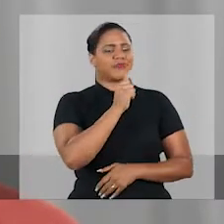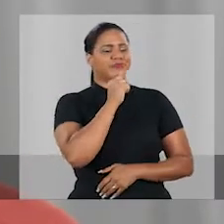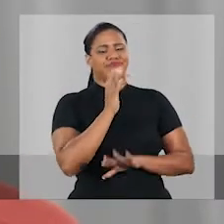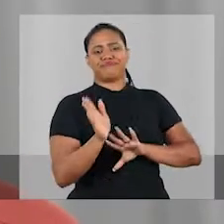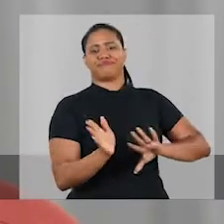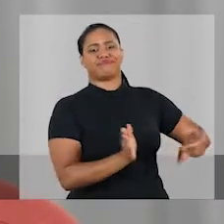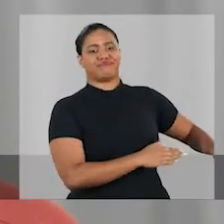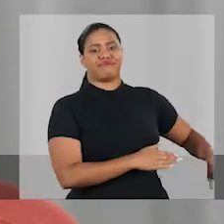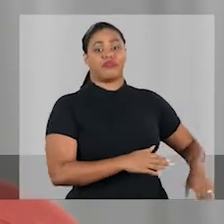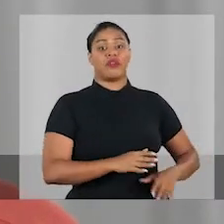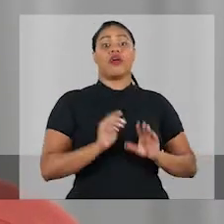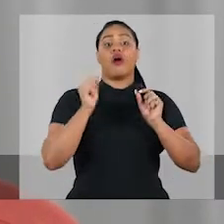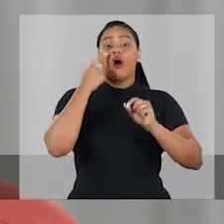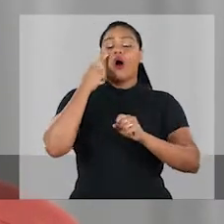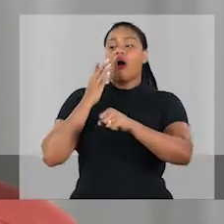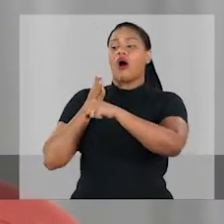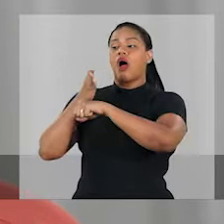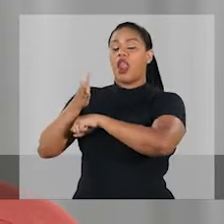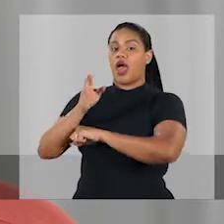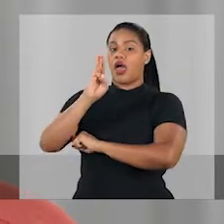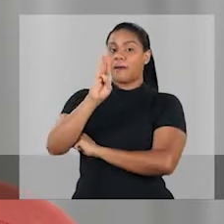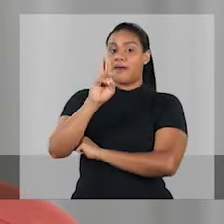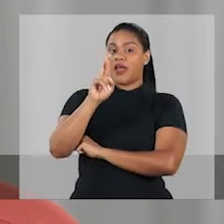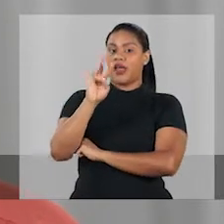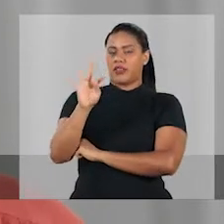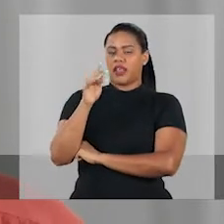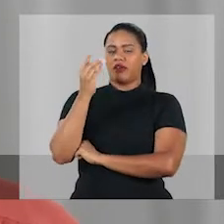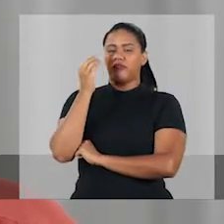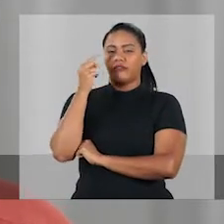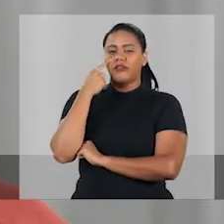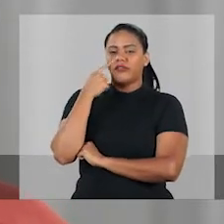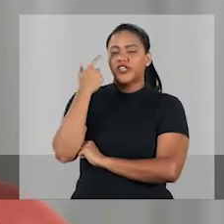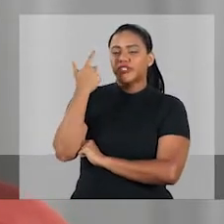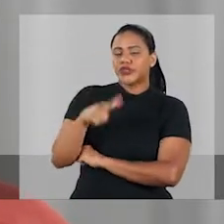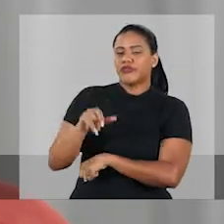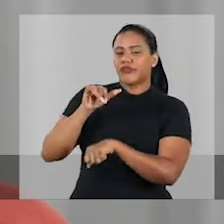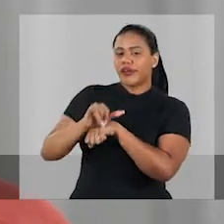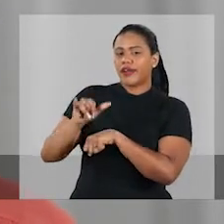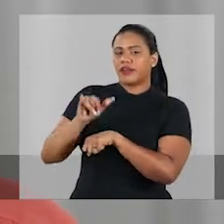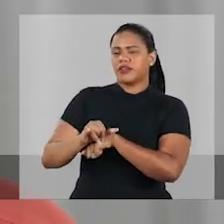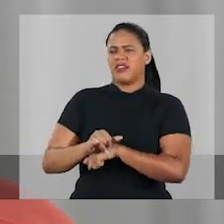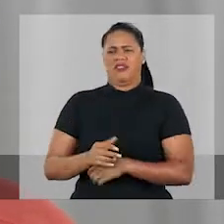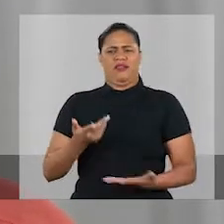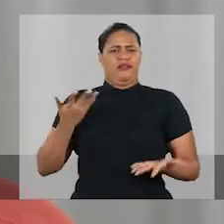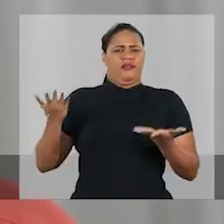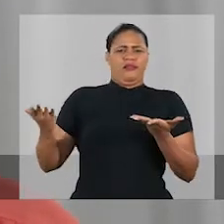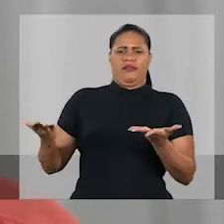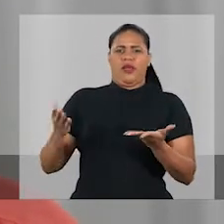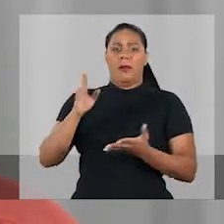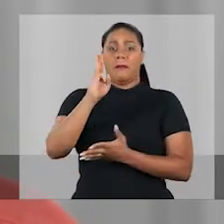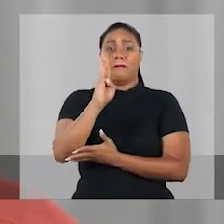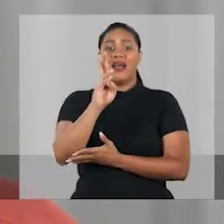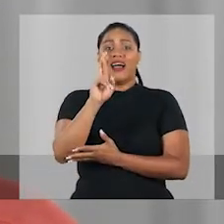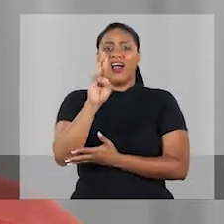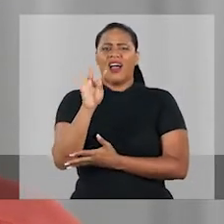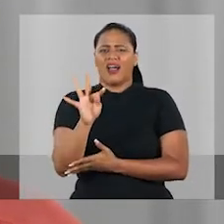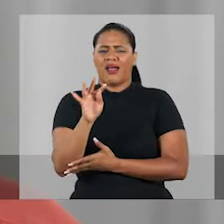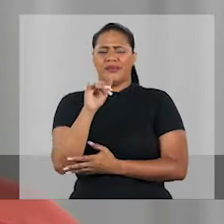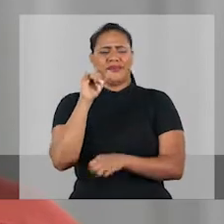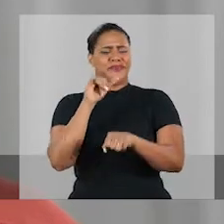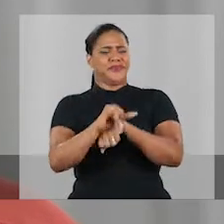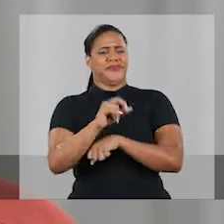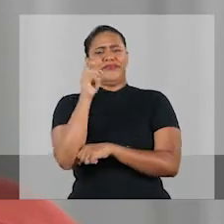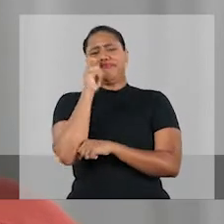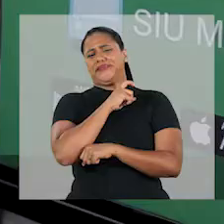que faltam ao Velho Sistema. Falar nisso, nós fomos novamente tentar utilizar o BRT em enganação. Realmente, esse BRT